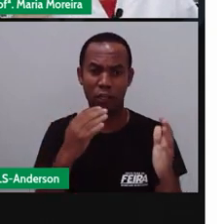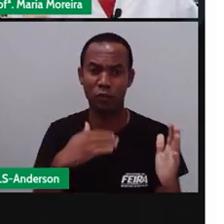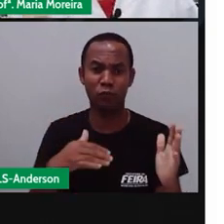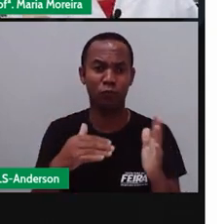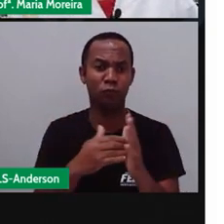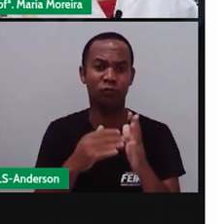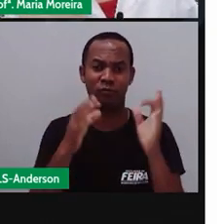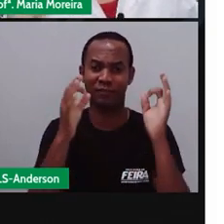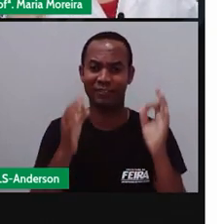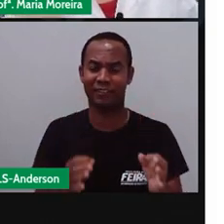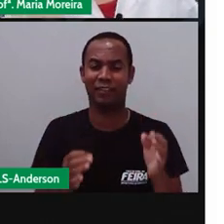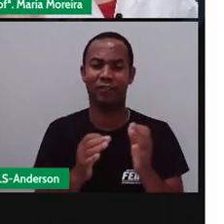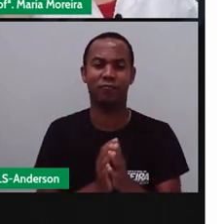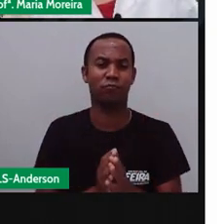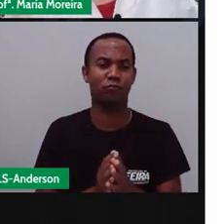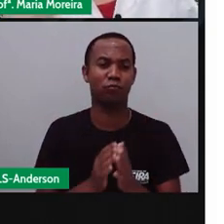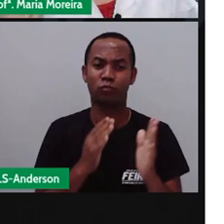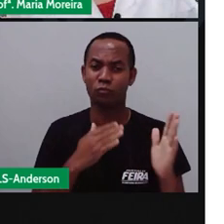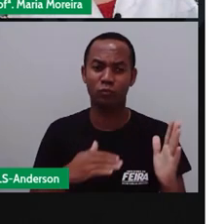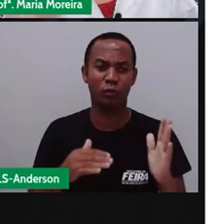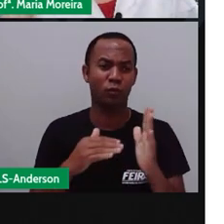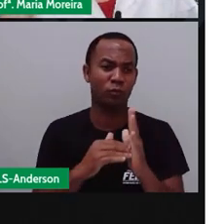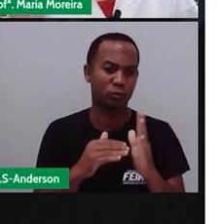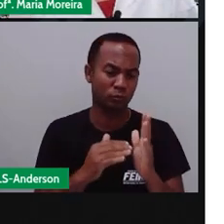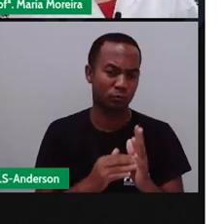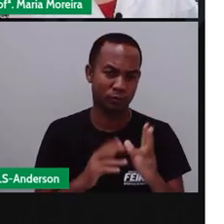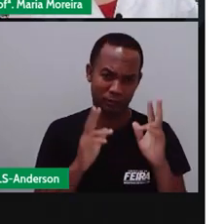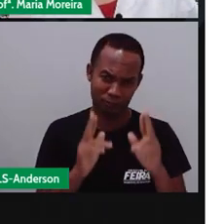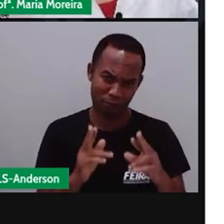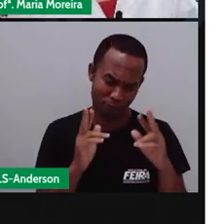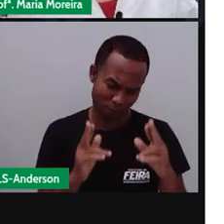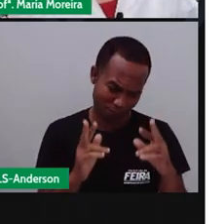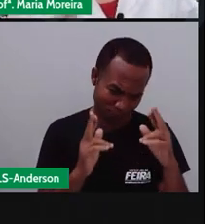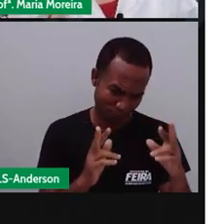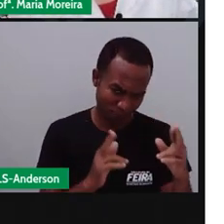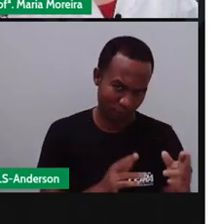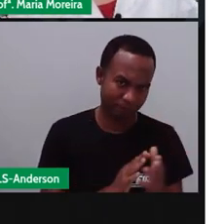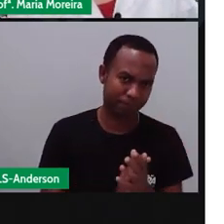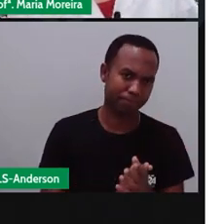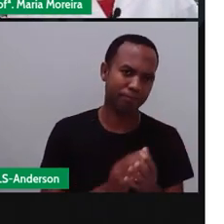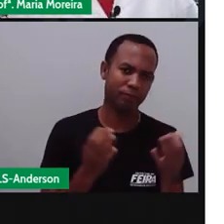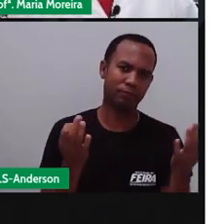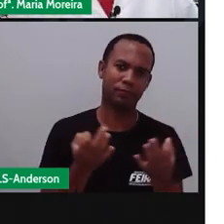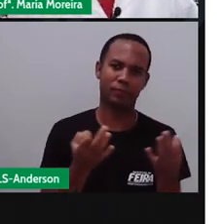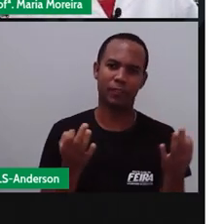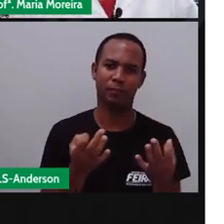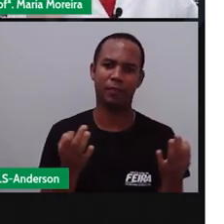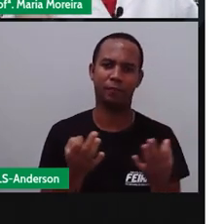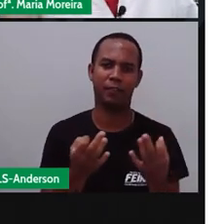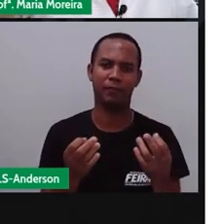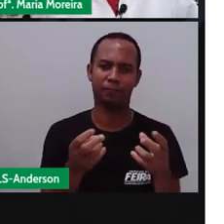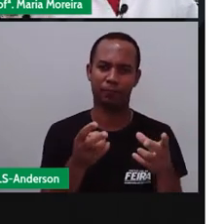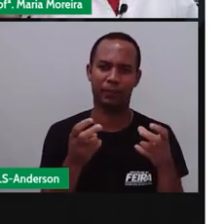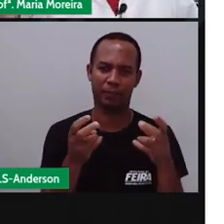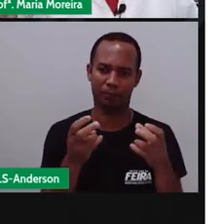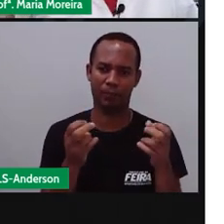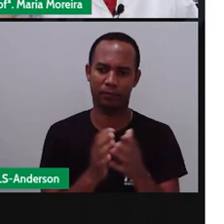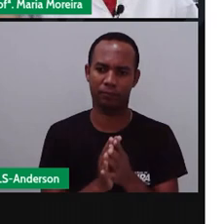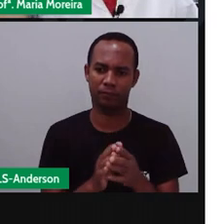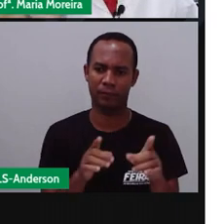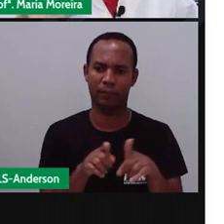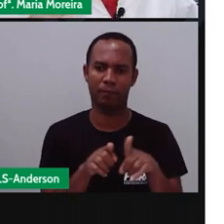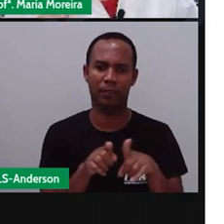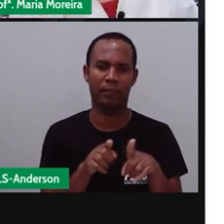sincronizado, que todos fazem os mesmos movimentos, né, e que é tudo muito certinho, não sei se vocês repararam, mas no